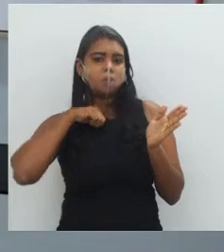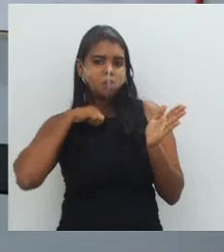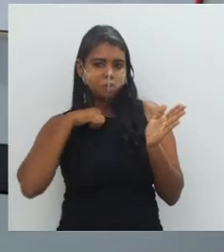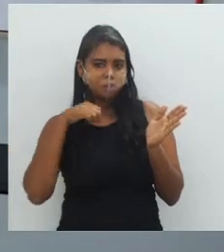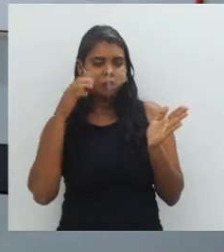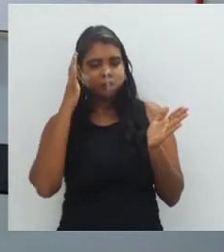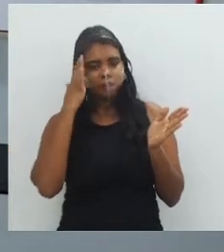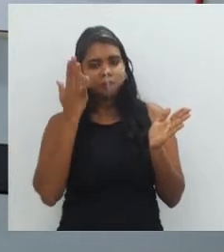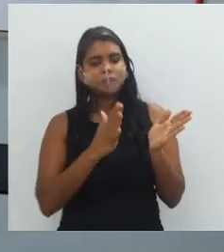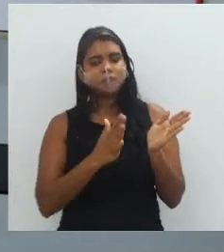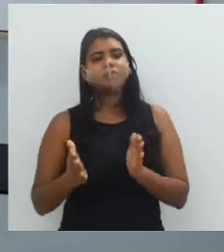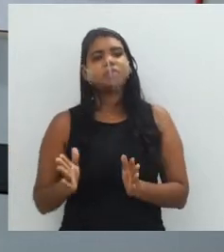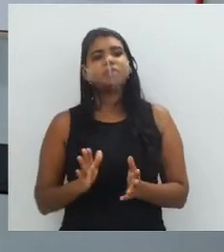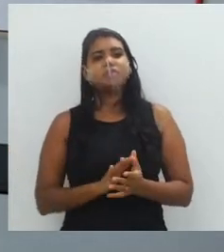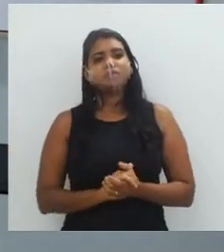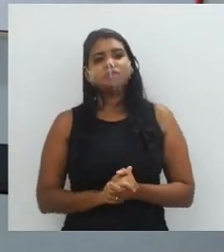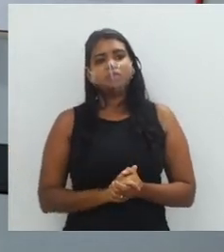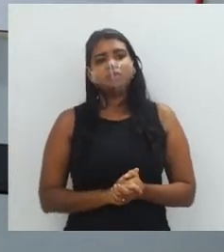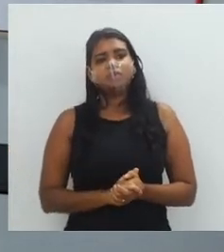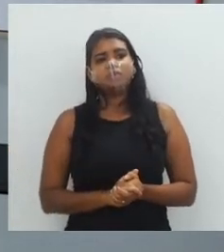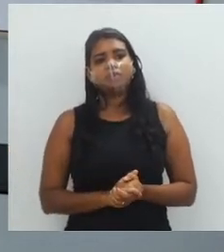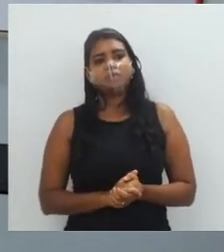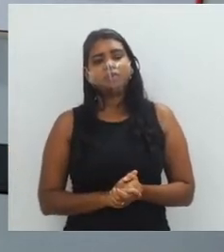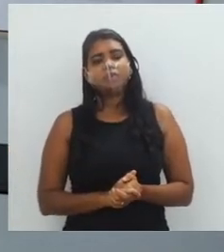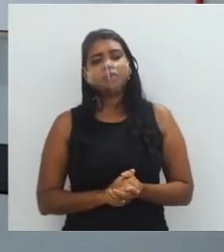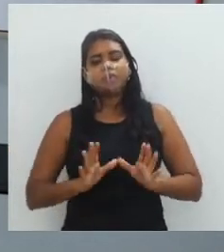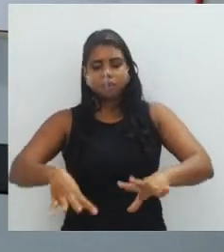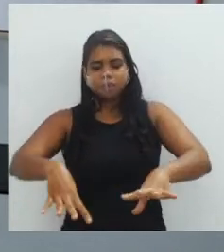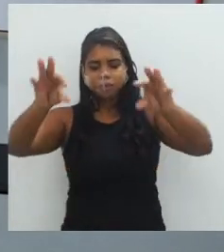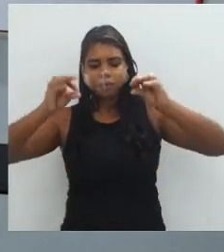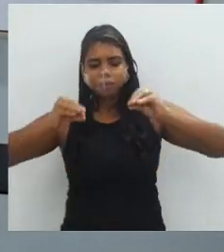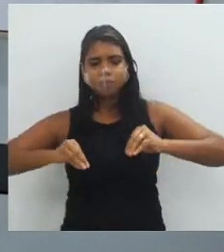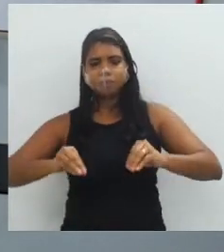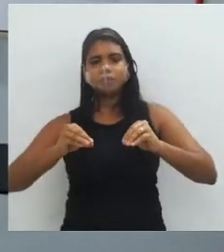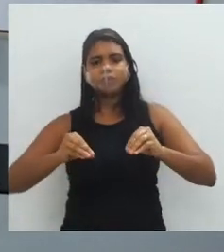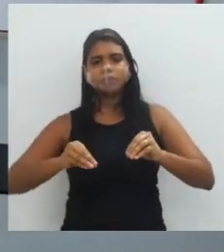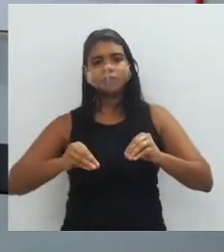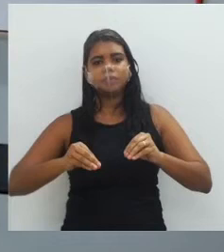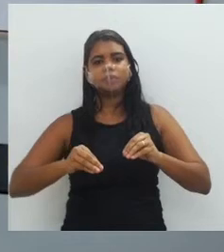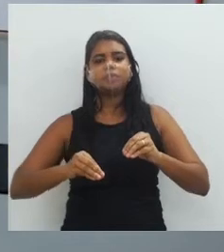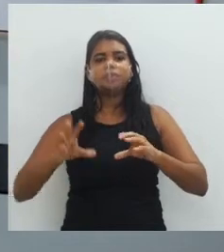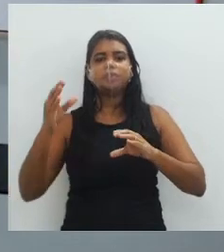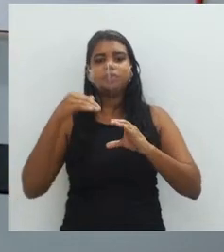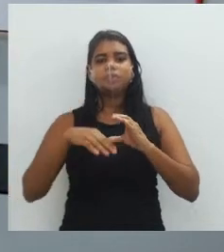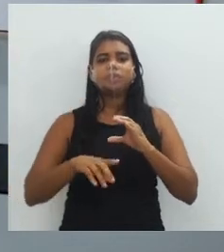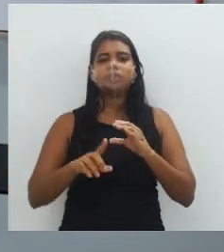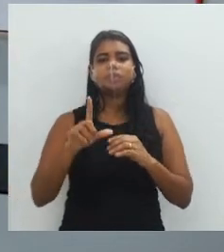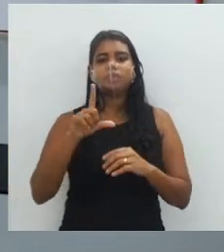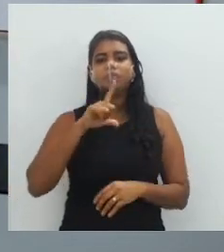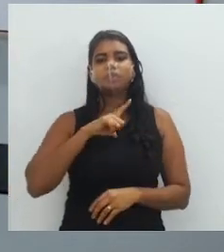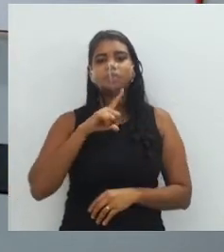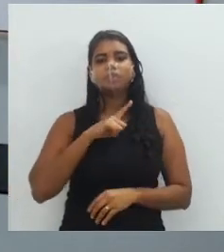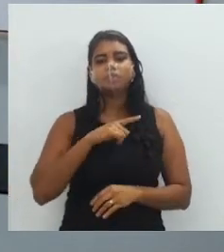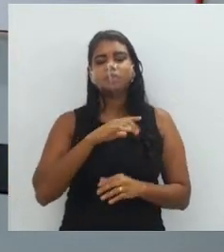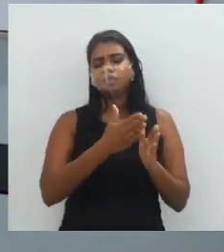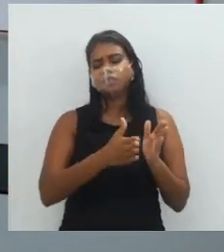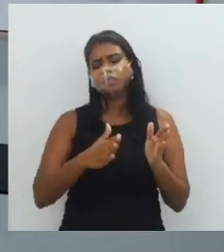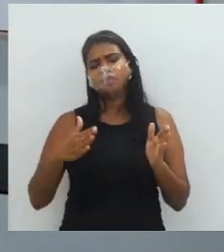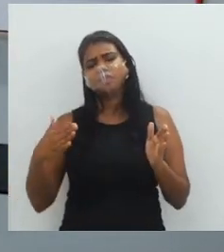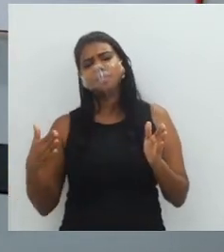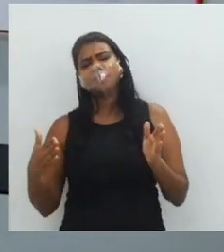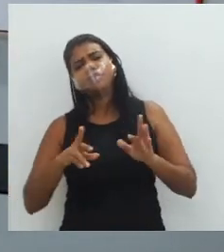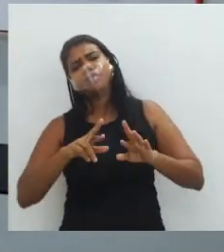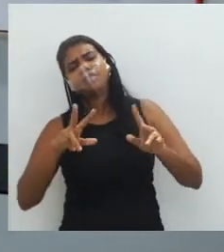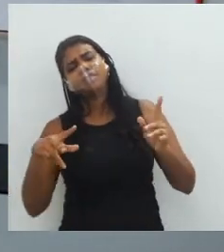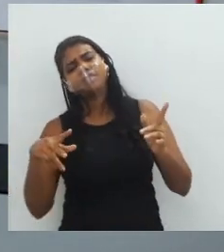técnica da gravura. E a tesselagem. aí, vamos ter, dentro da tesselagem, uma série de obras de